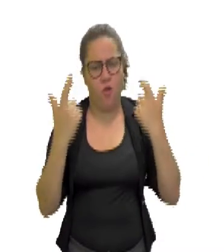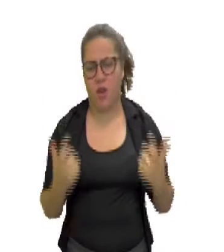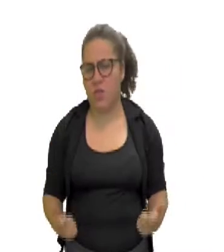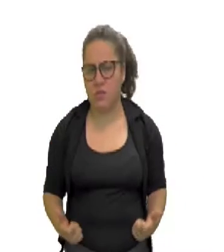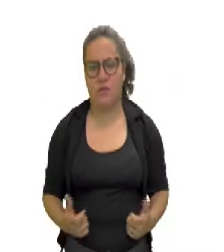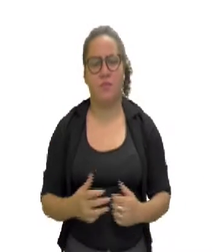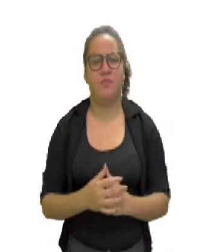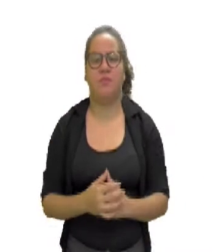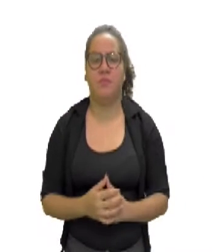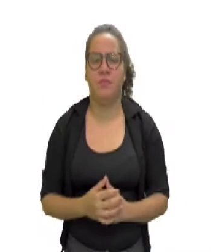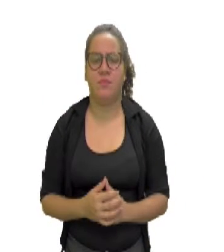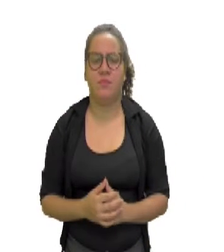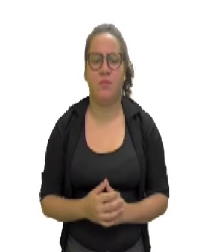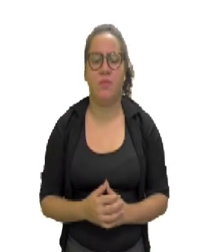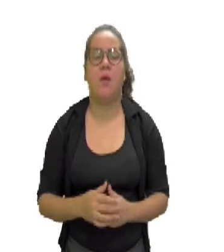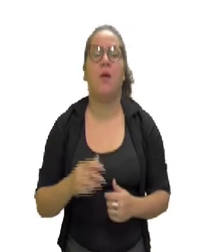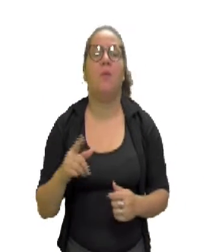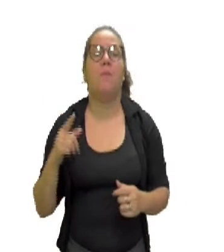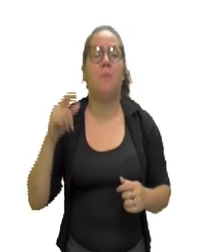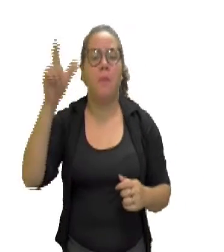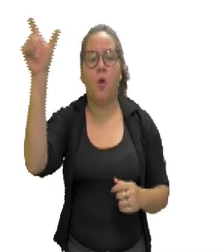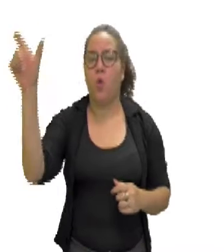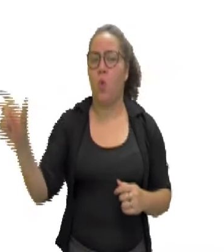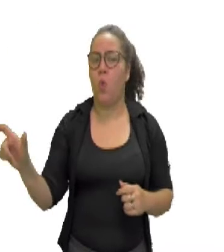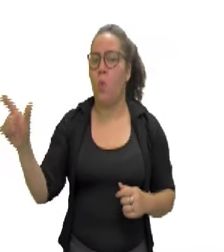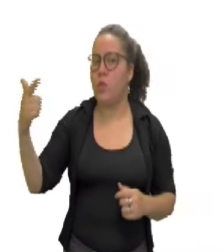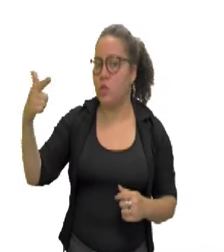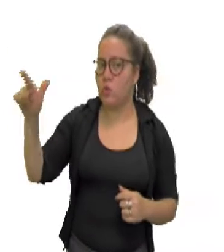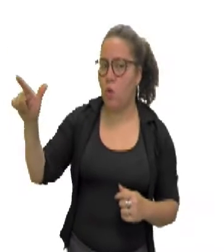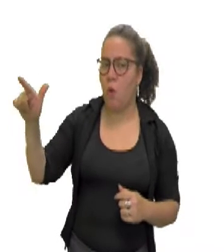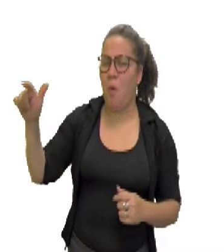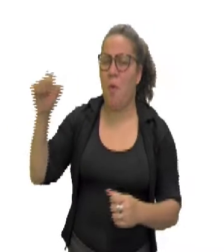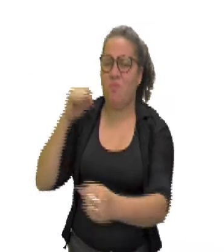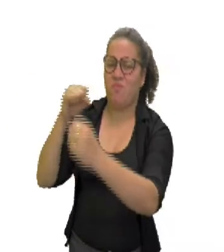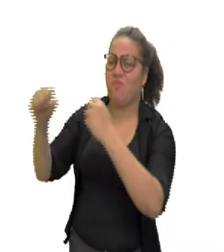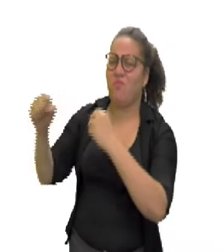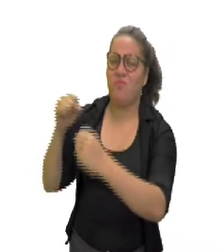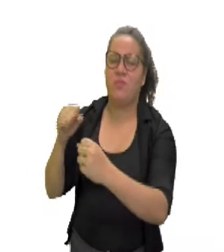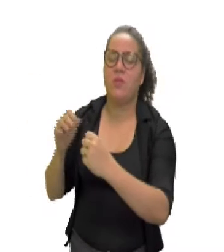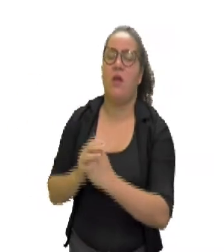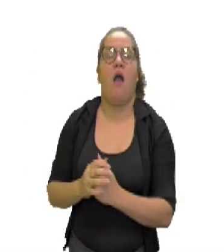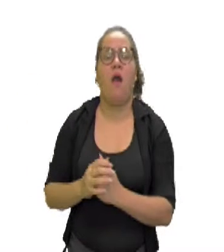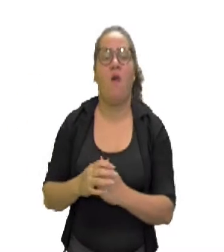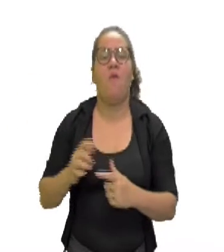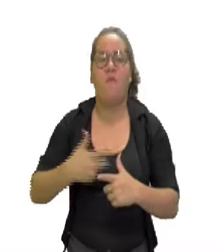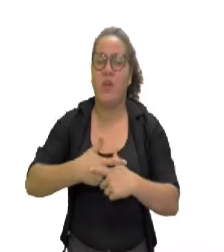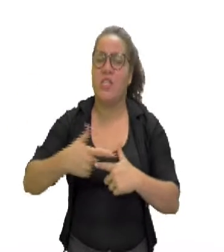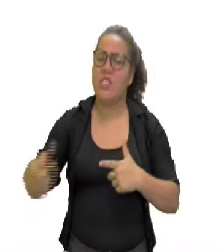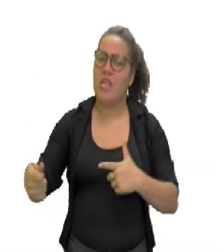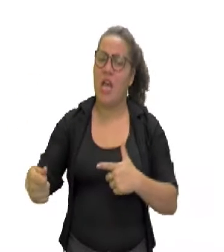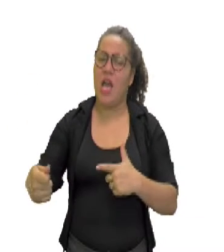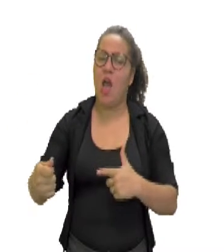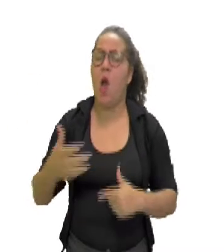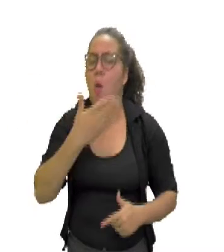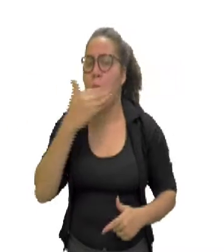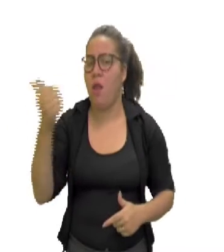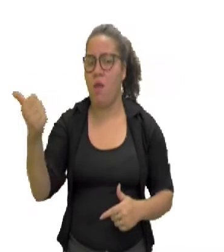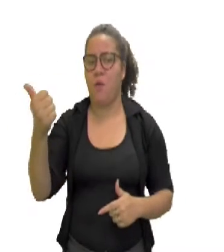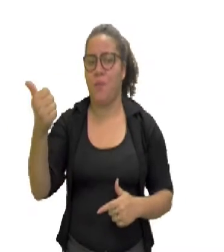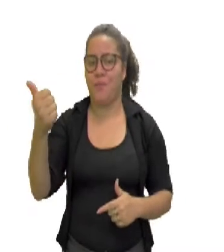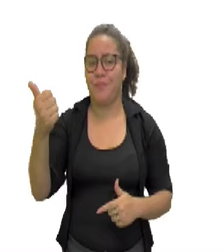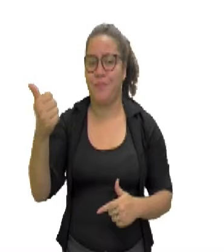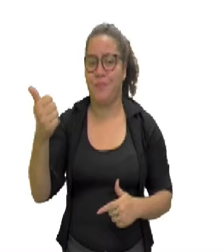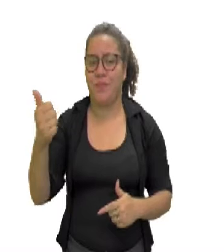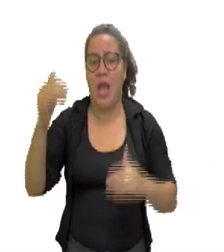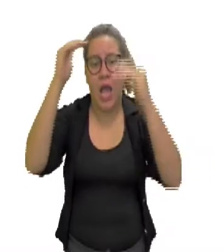pra machucar o adversário. Não, é uma competição. Vai vencer naquele momento o melhor competidor,